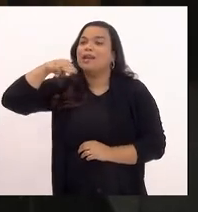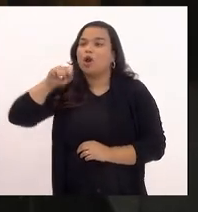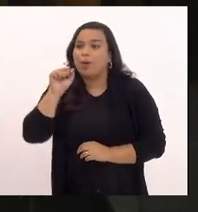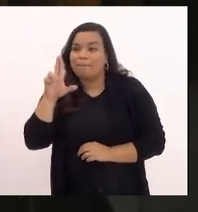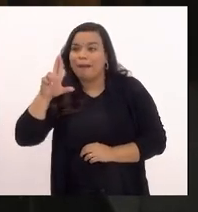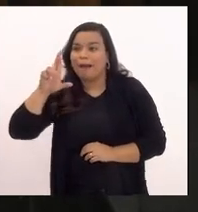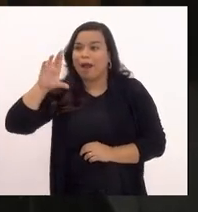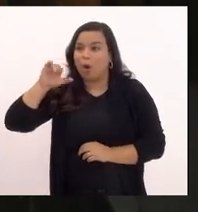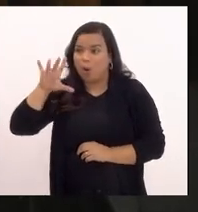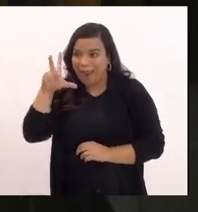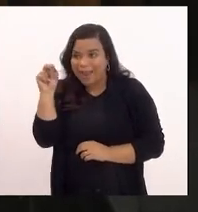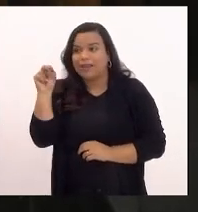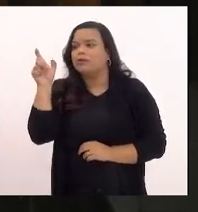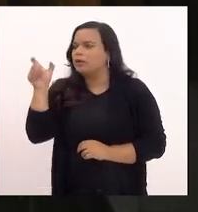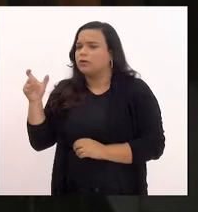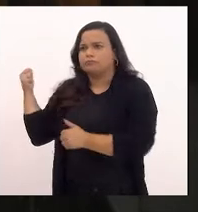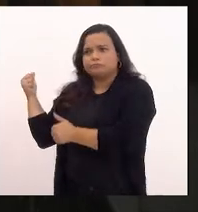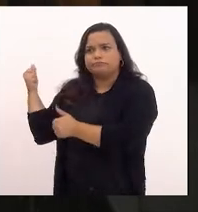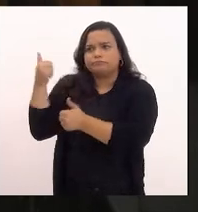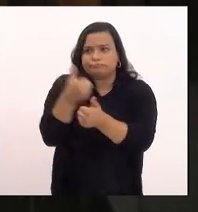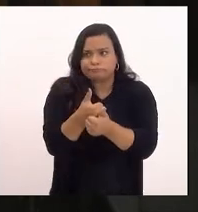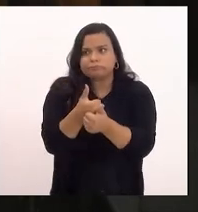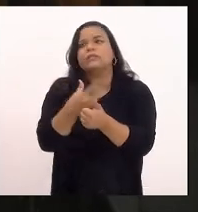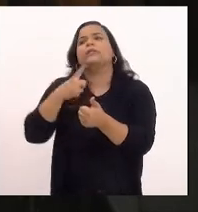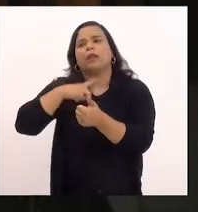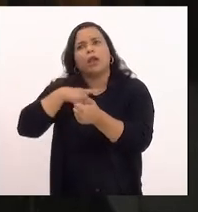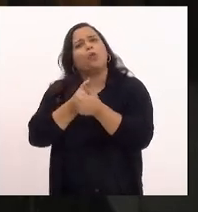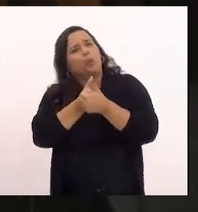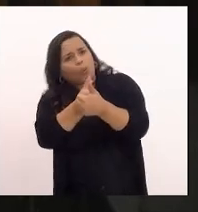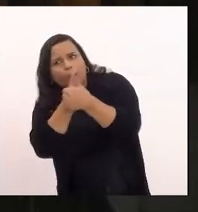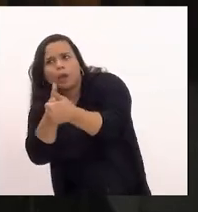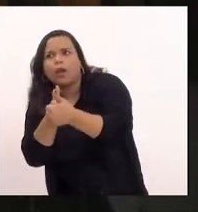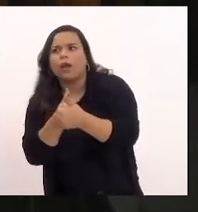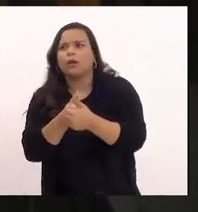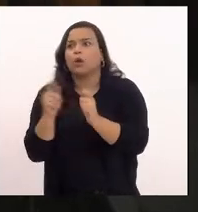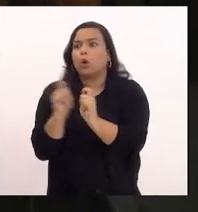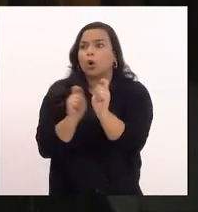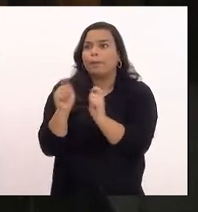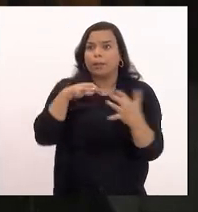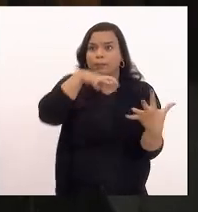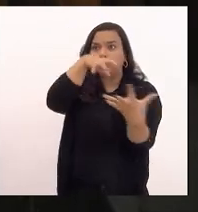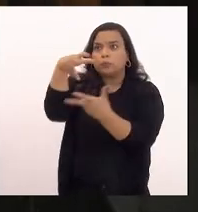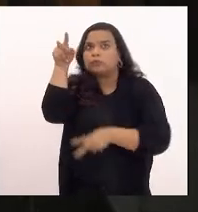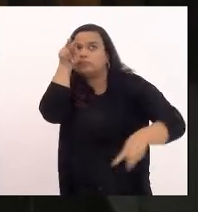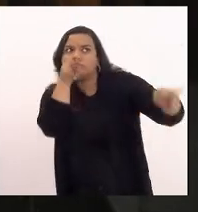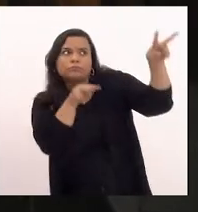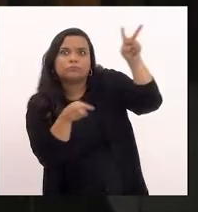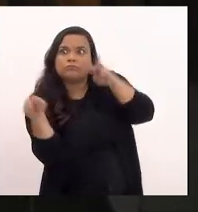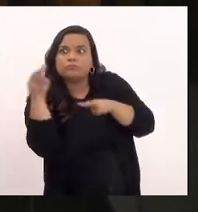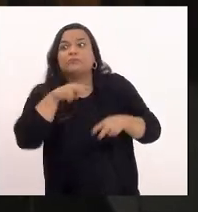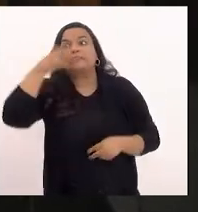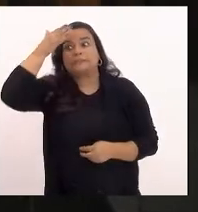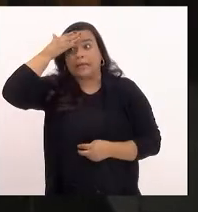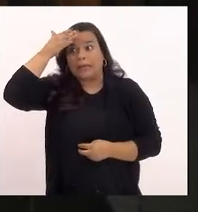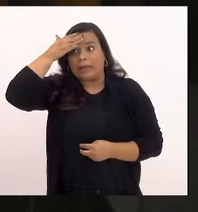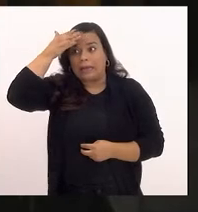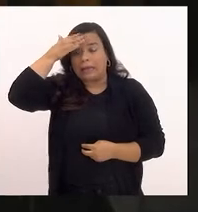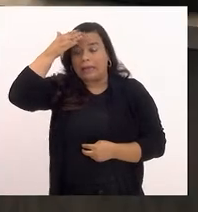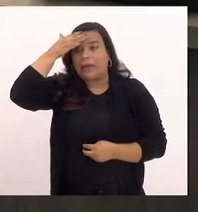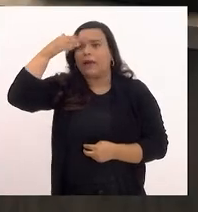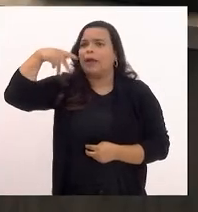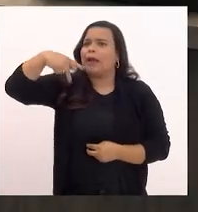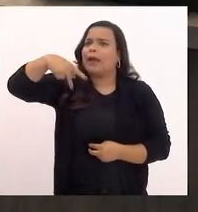acompanha a economia mundial e sabe que o barril do petróleo